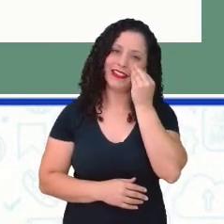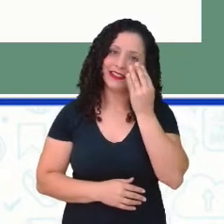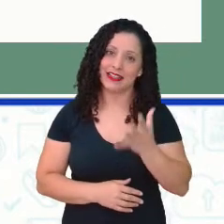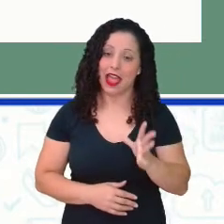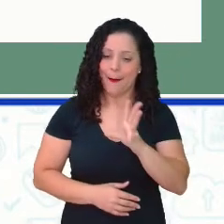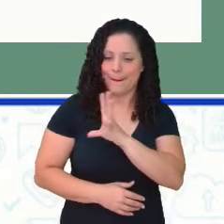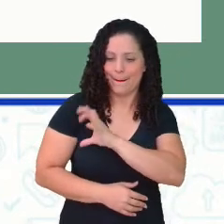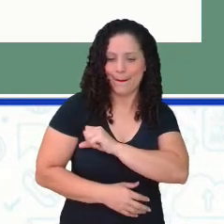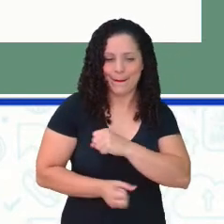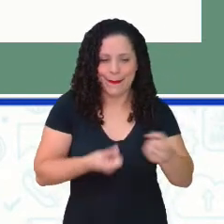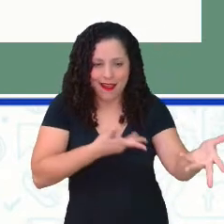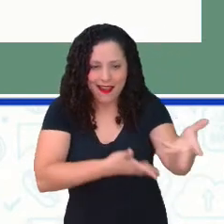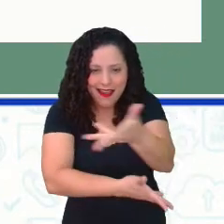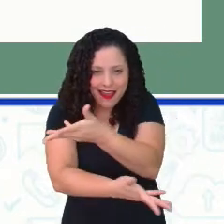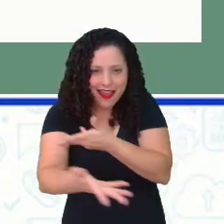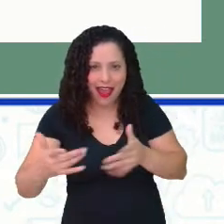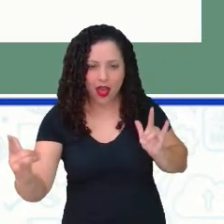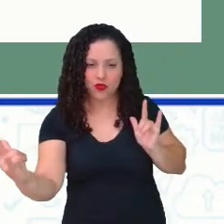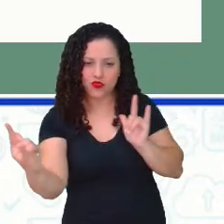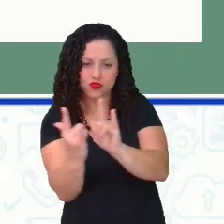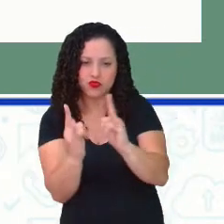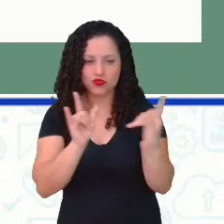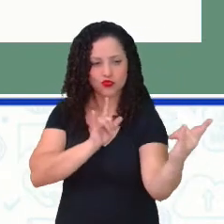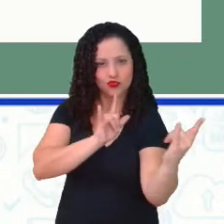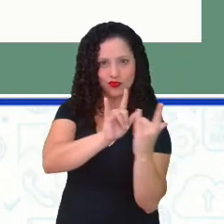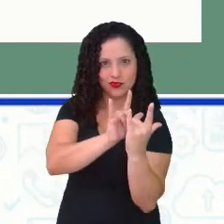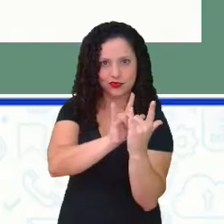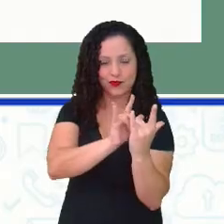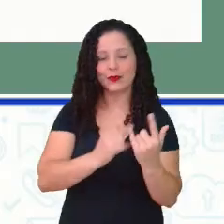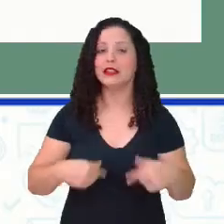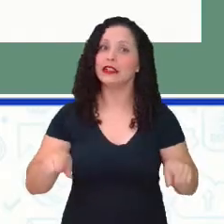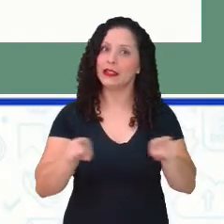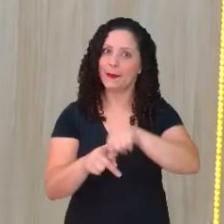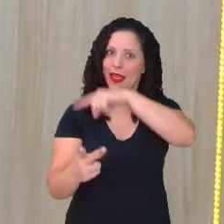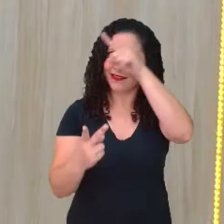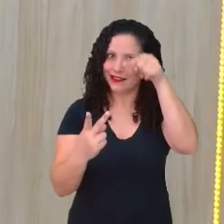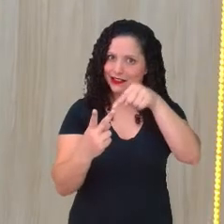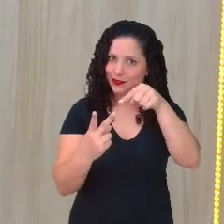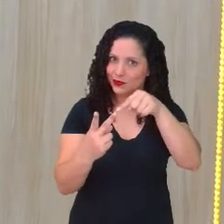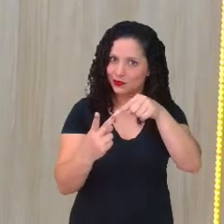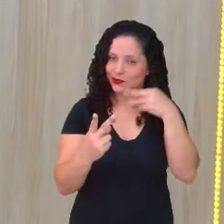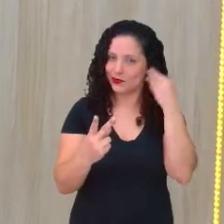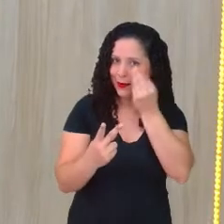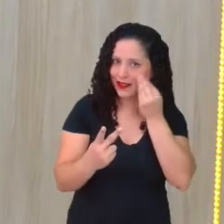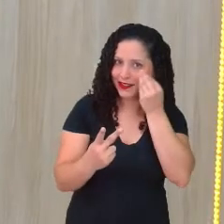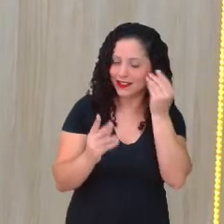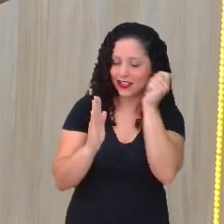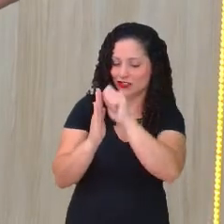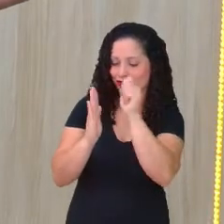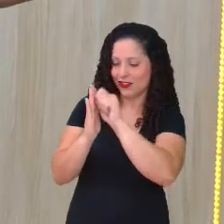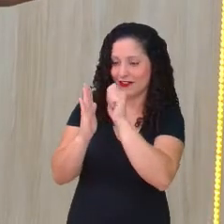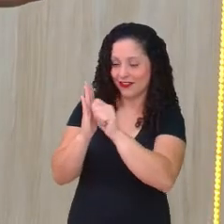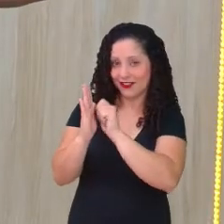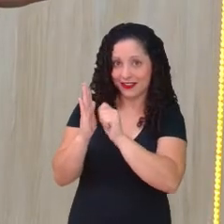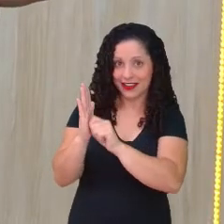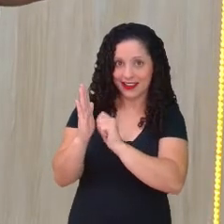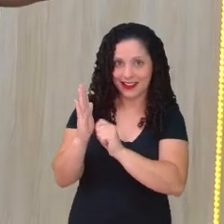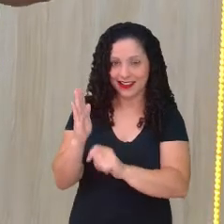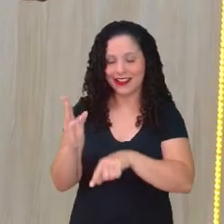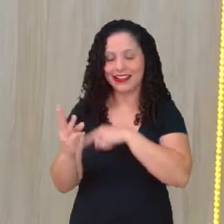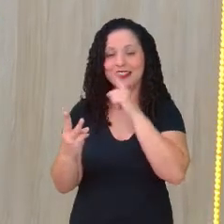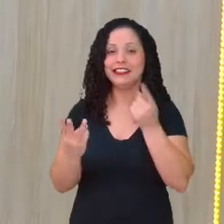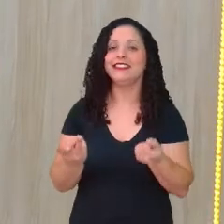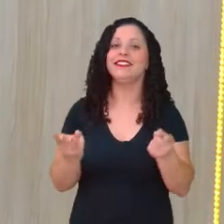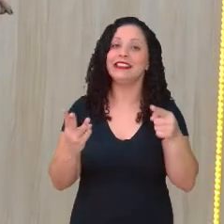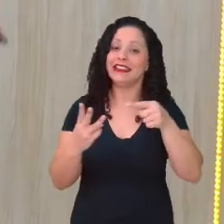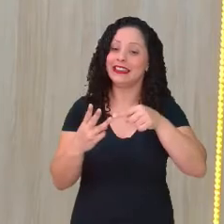Eu falei a primeira experiência, amar os outros. Agora, a segunda experiência que ela fala, que é escrever, não é? E